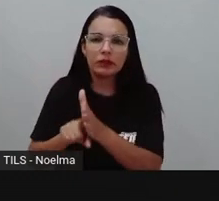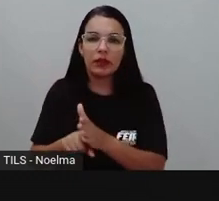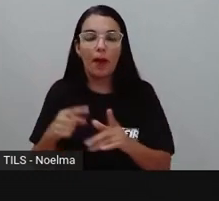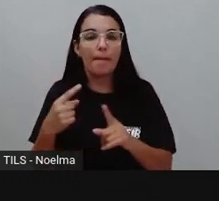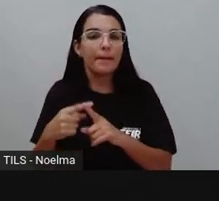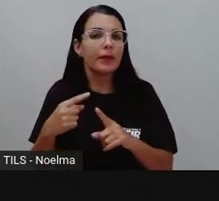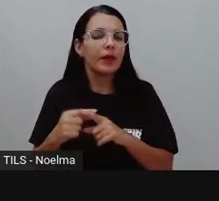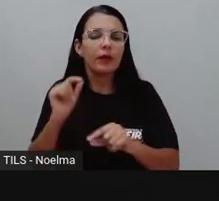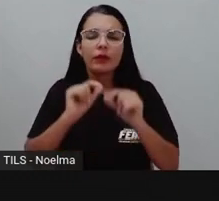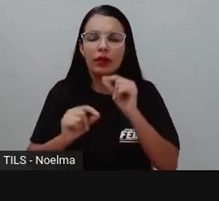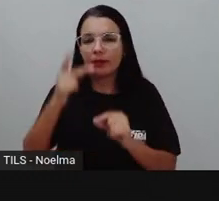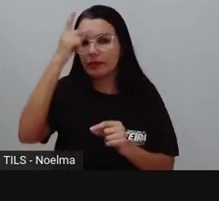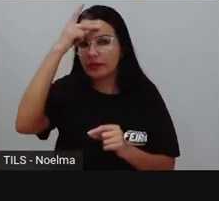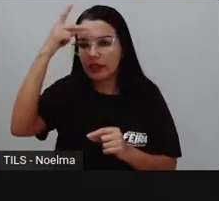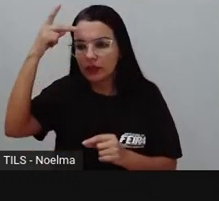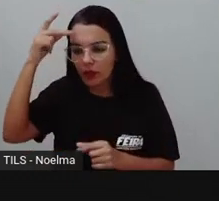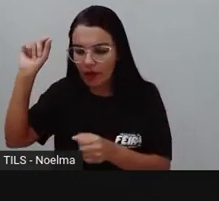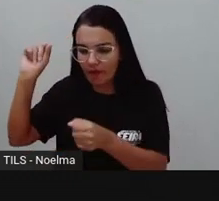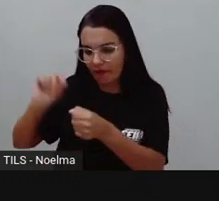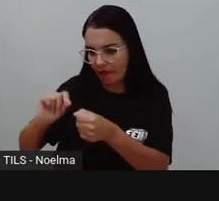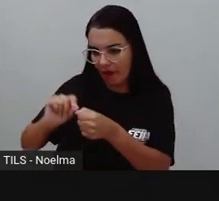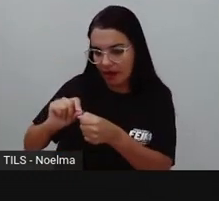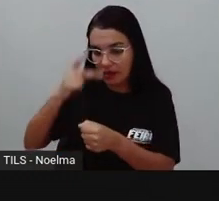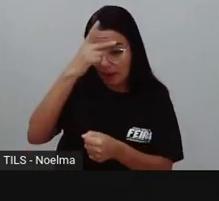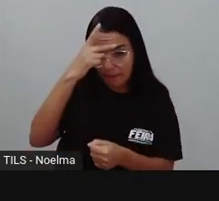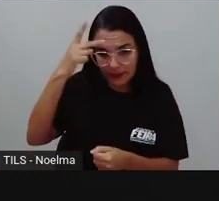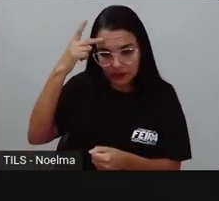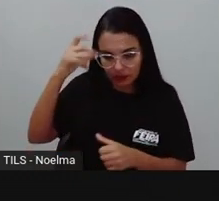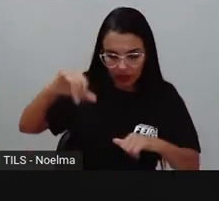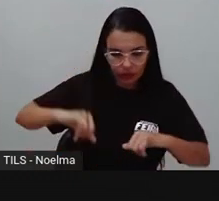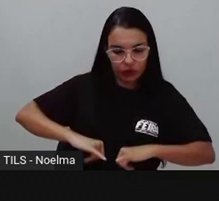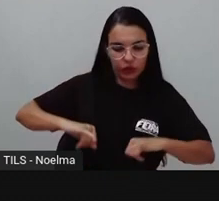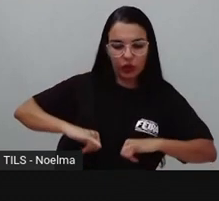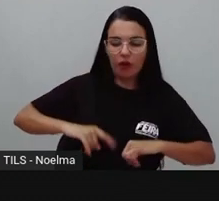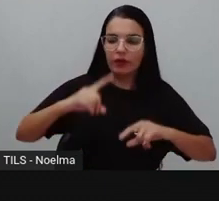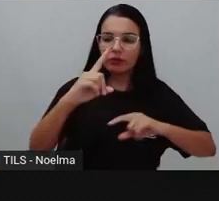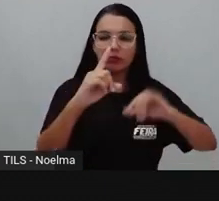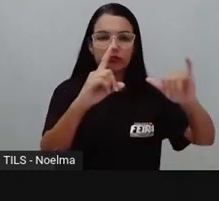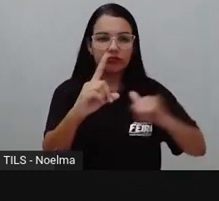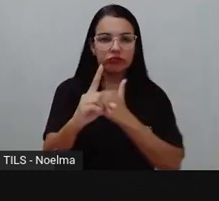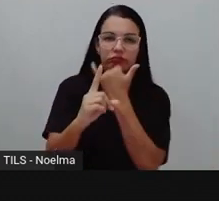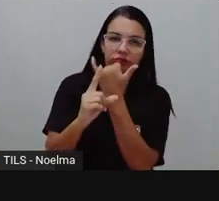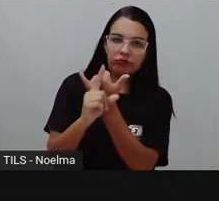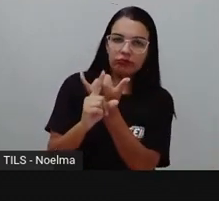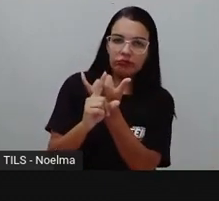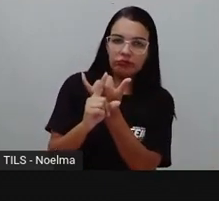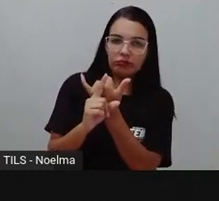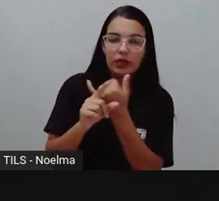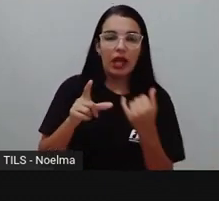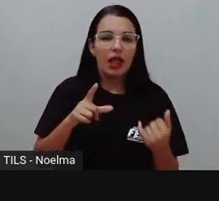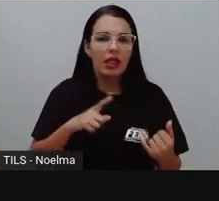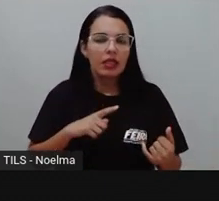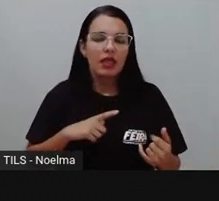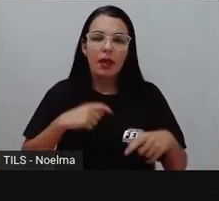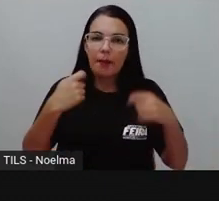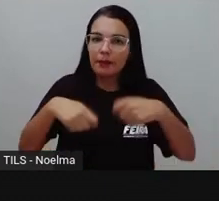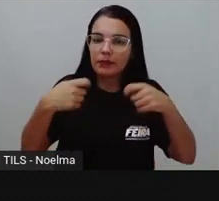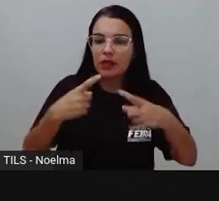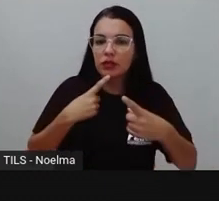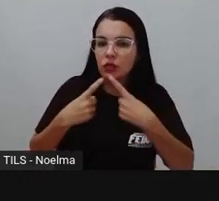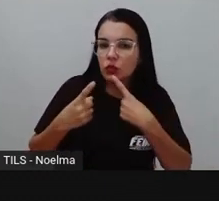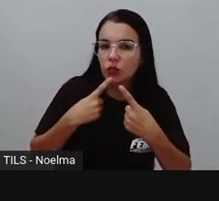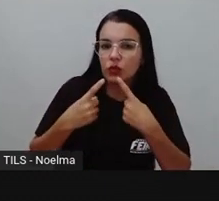e as vítimas. Tais discussões são importantes, inclusive, para diferenciar o que é uma